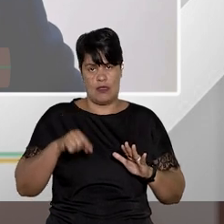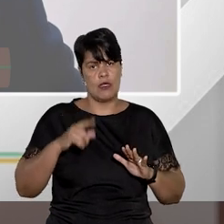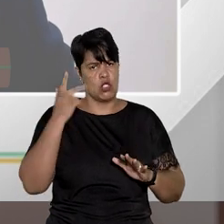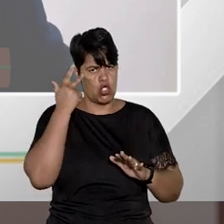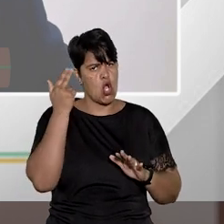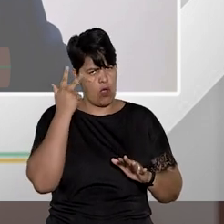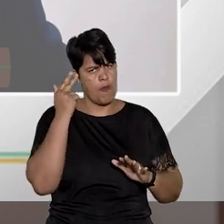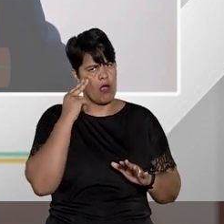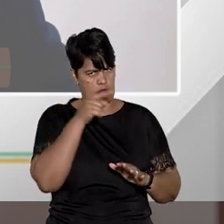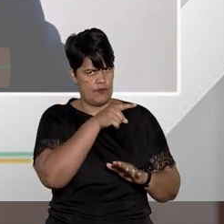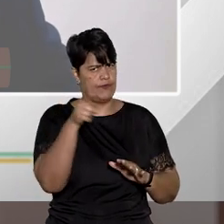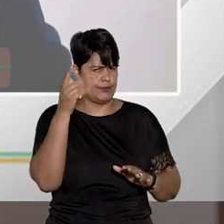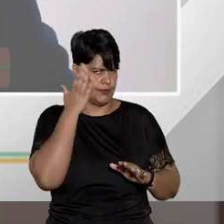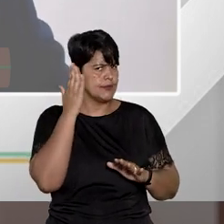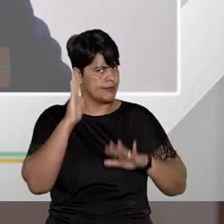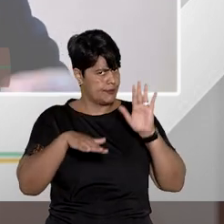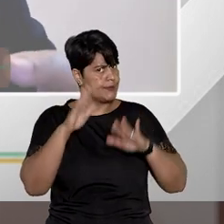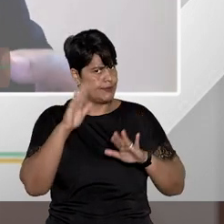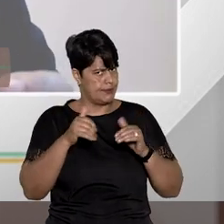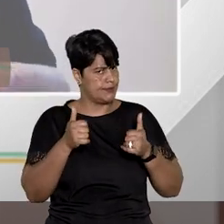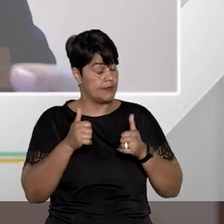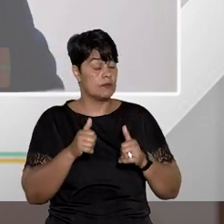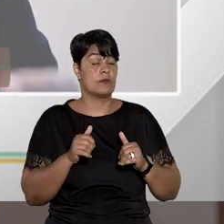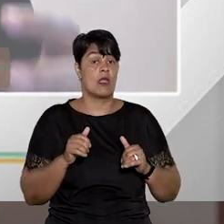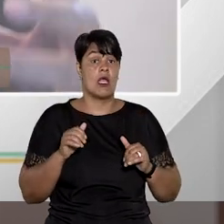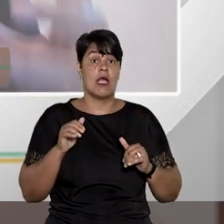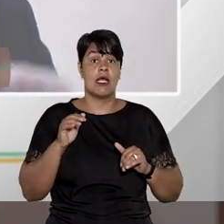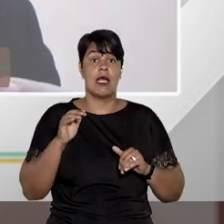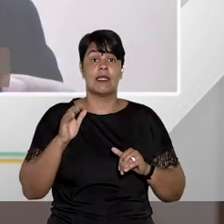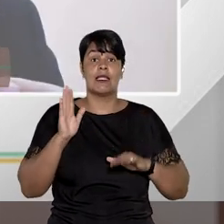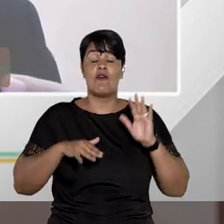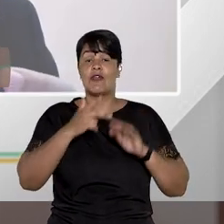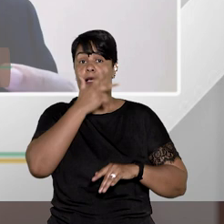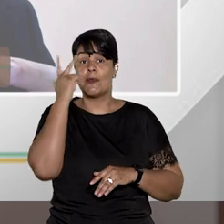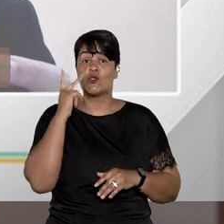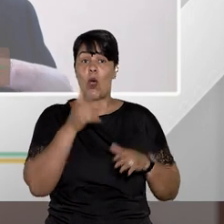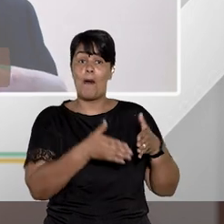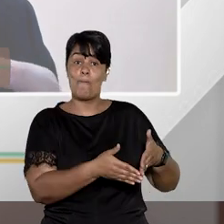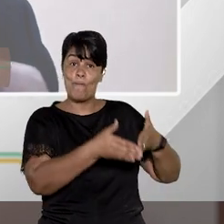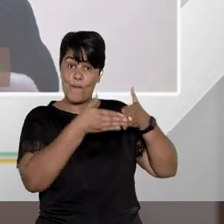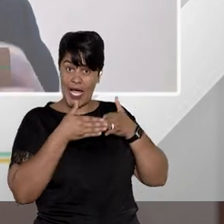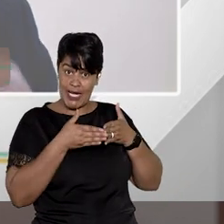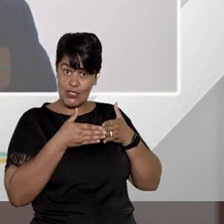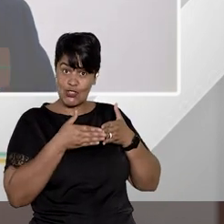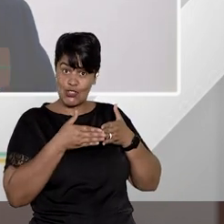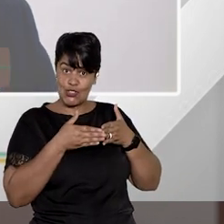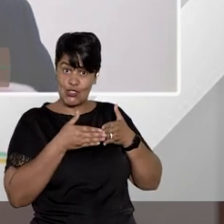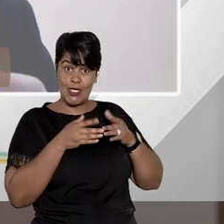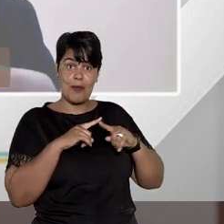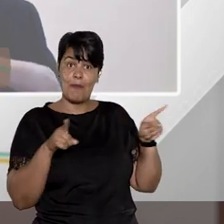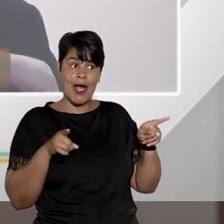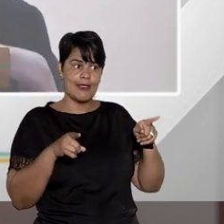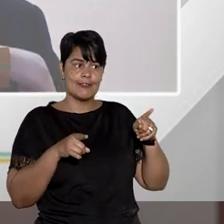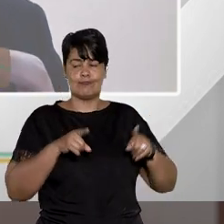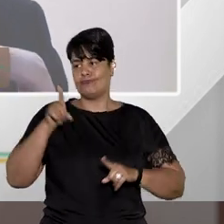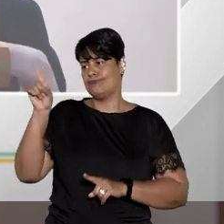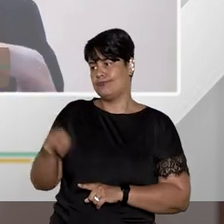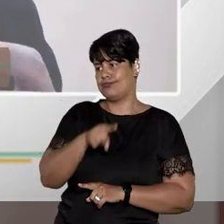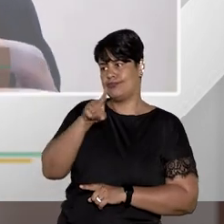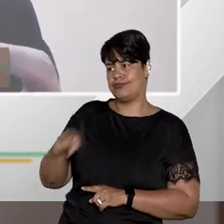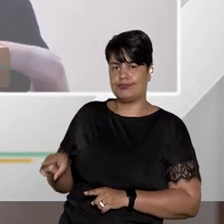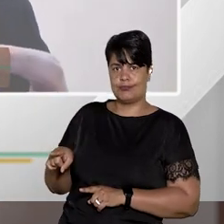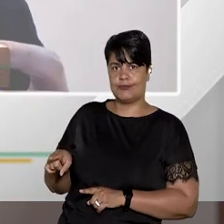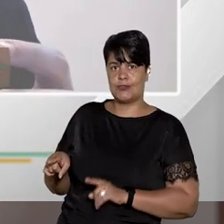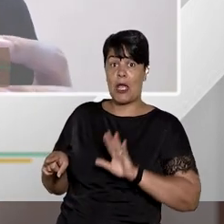comum do que as pessoas possam imaginar, talvez você tenha pedido A e A você não tenha direito. Mas, a gente olha